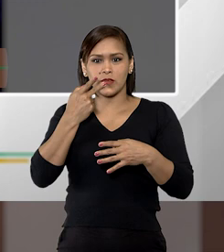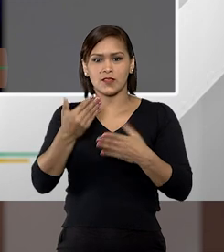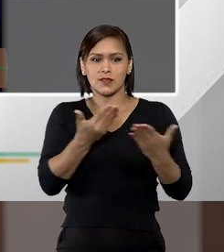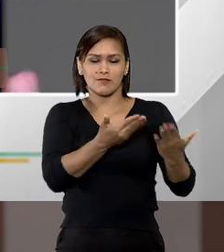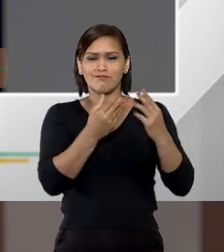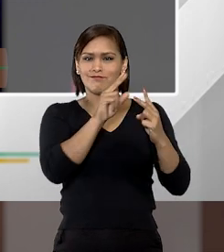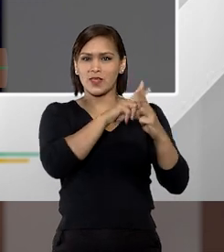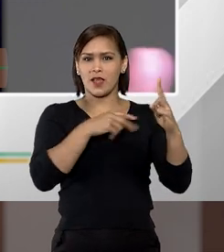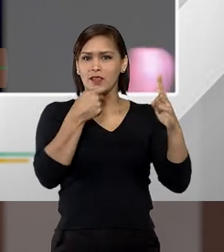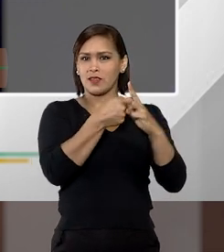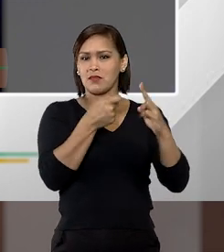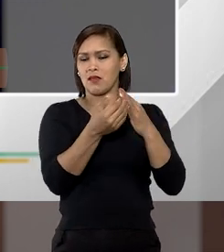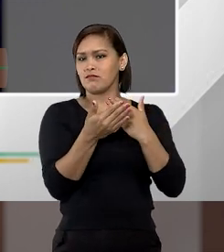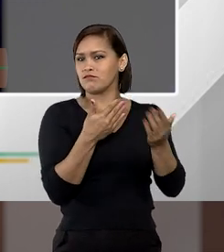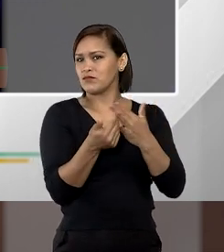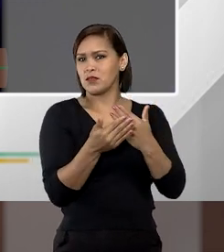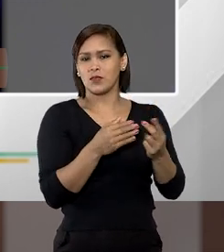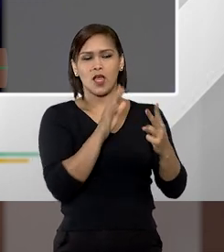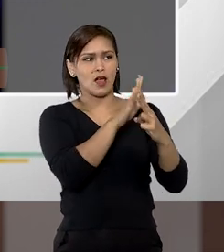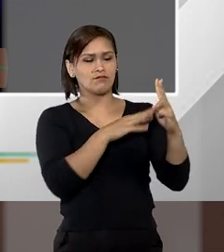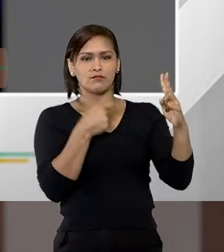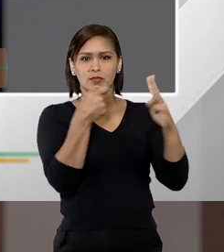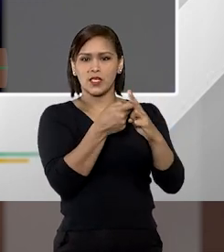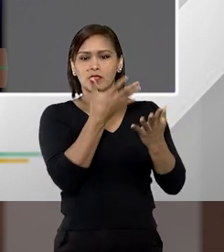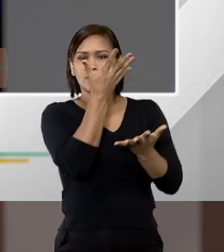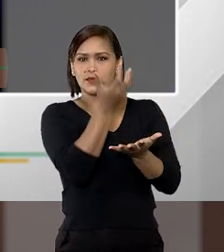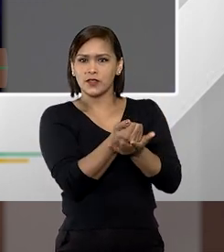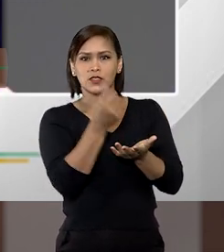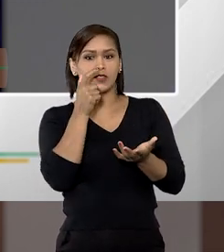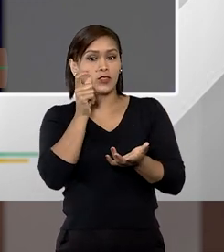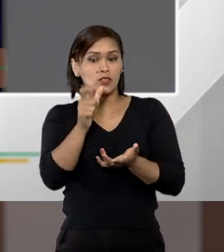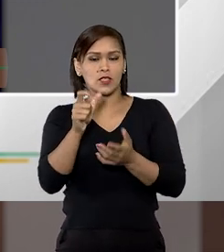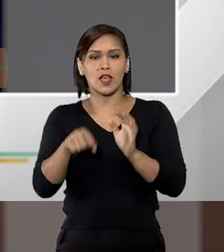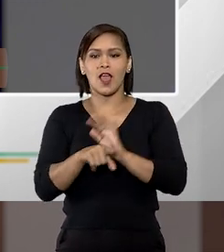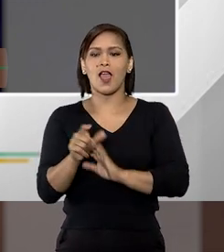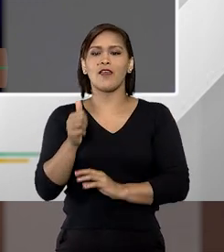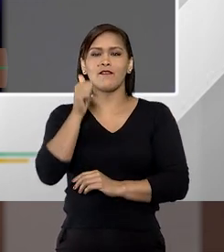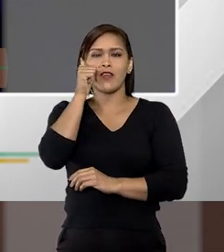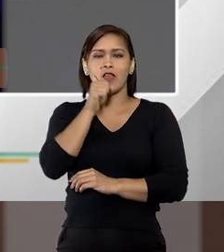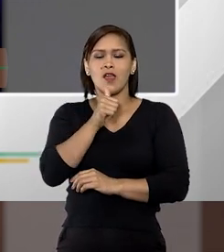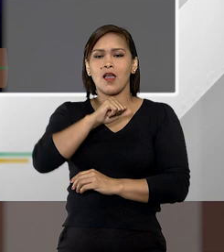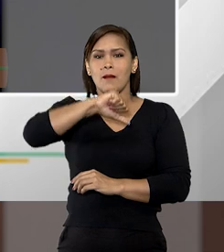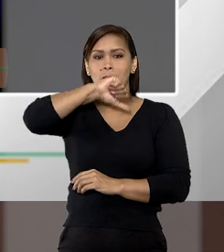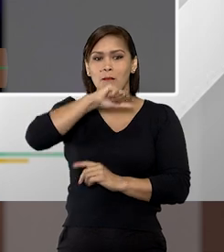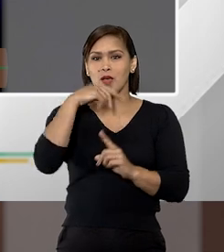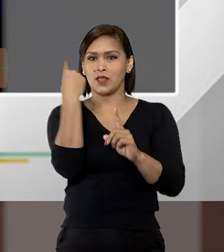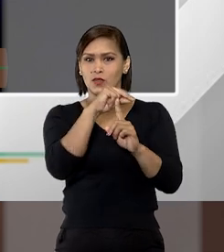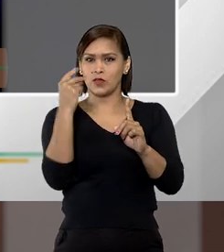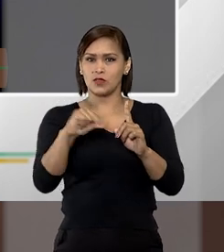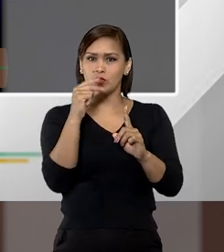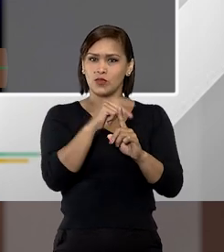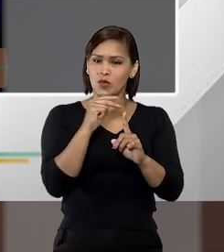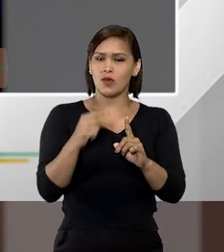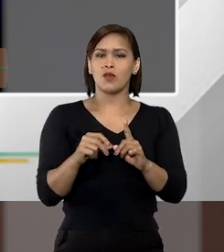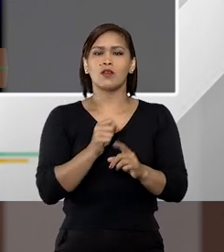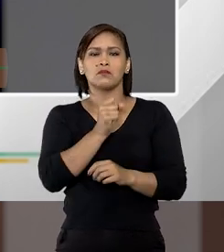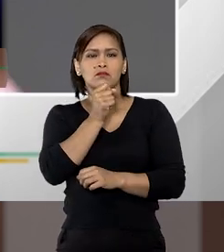partes independente de quem seja a atende a parte. E aí veio a mãe do agressor uma senhora